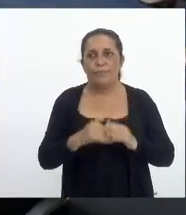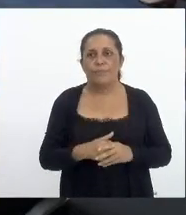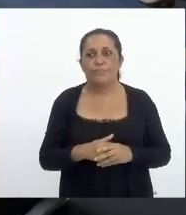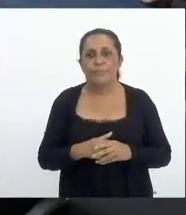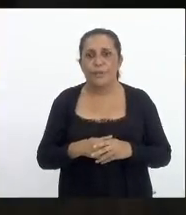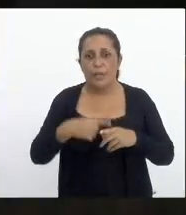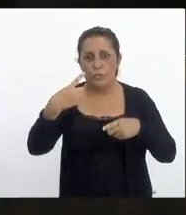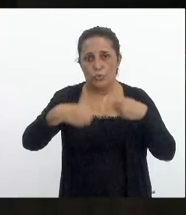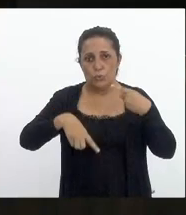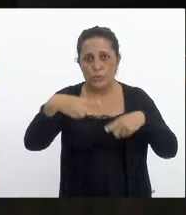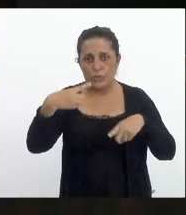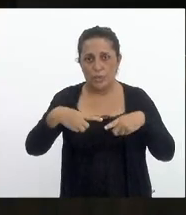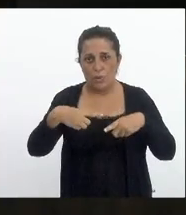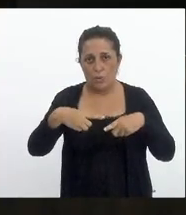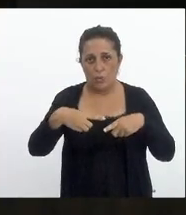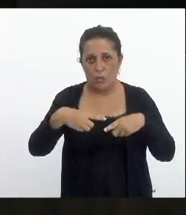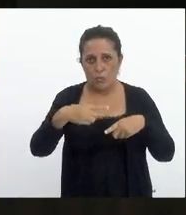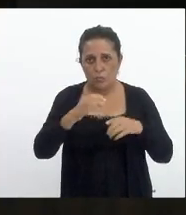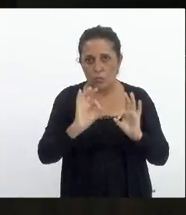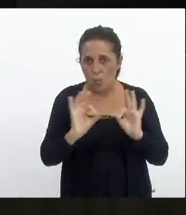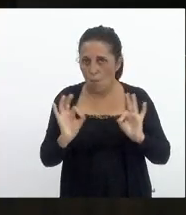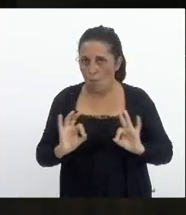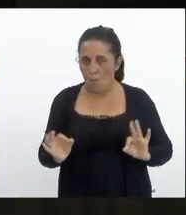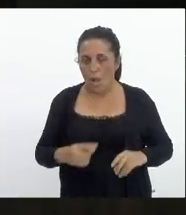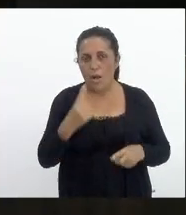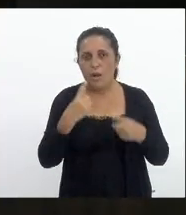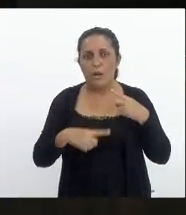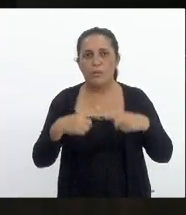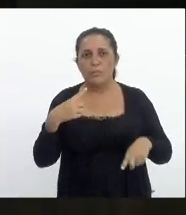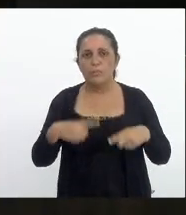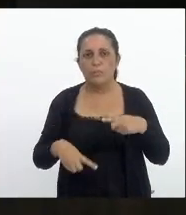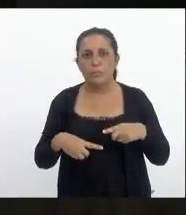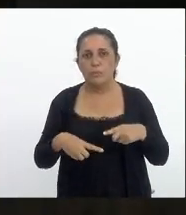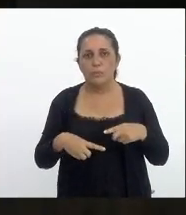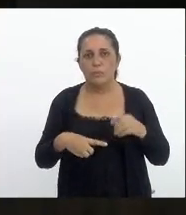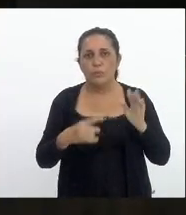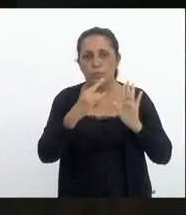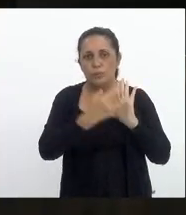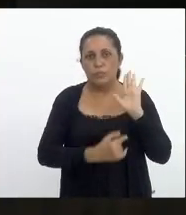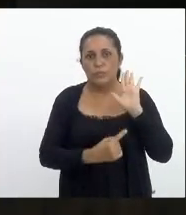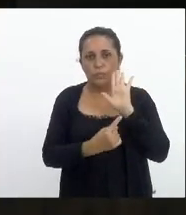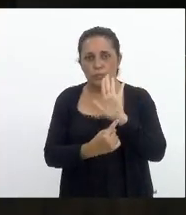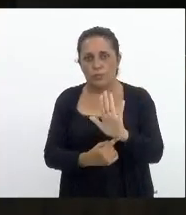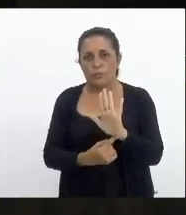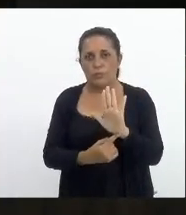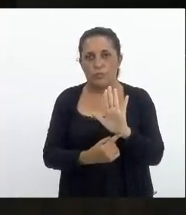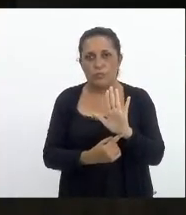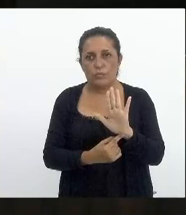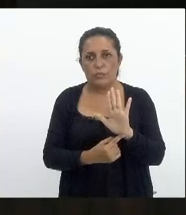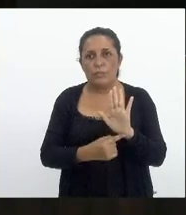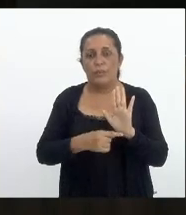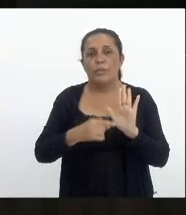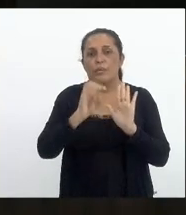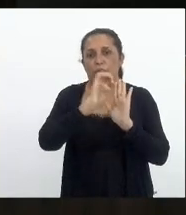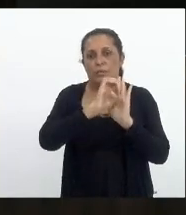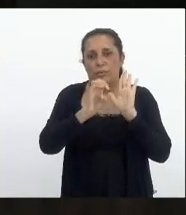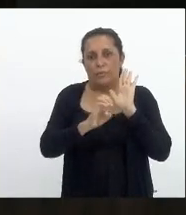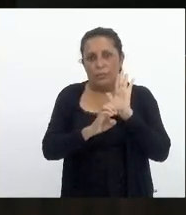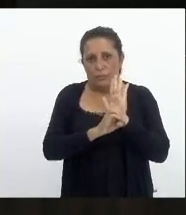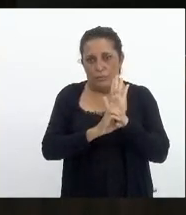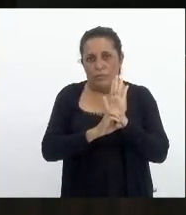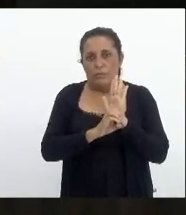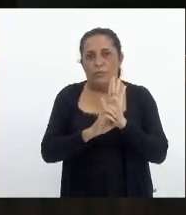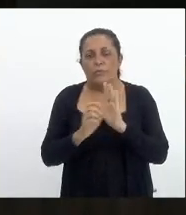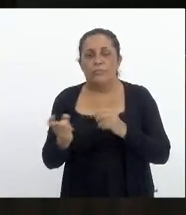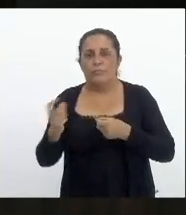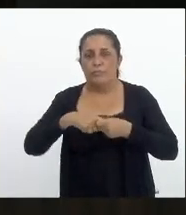discussão não havendo quem queira discutir com os pareceres emitidos o projeto recebeu três emendas e retorna